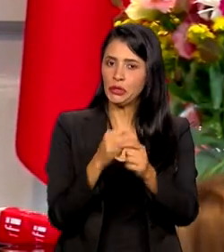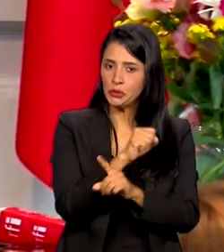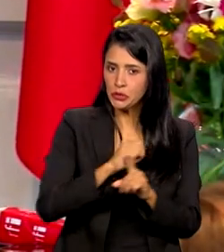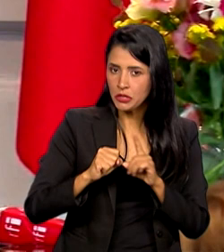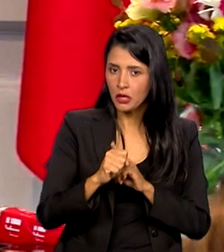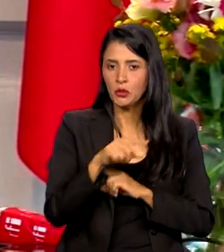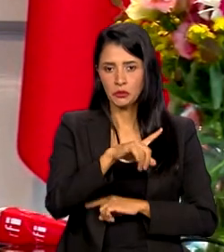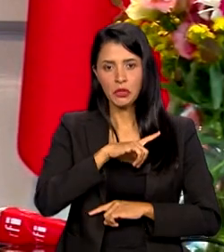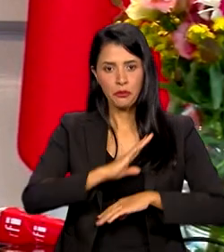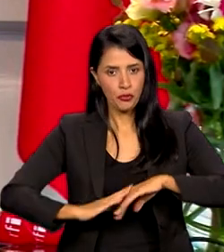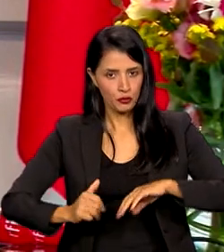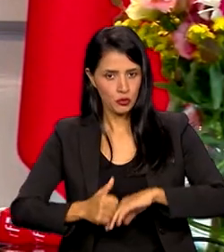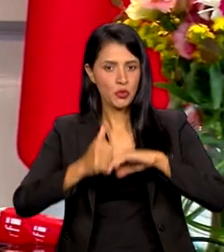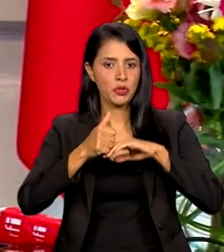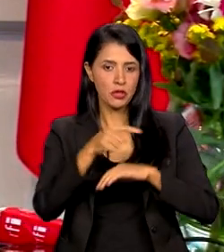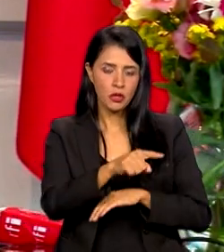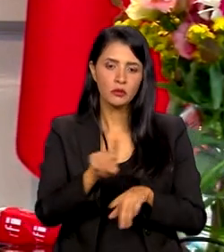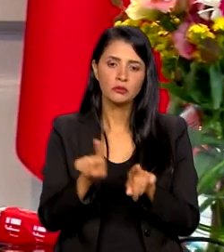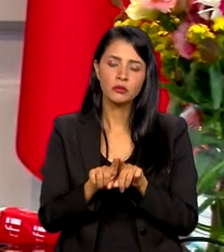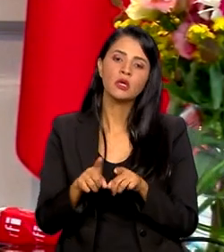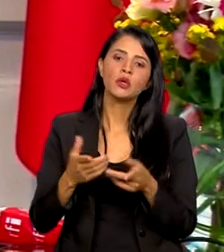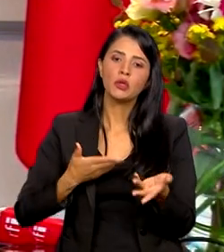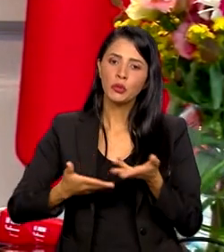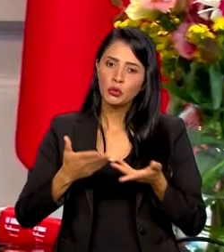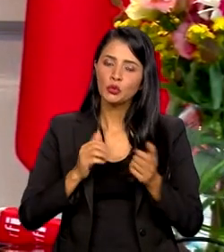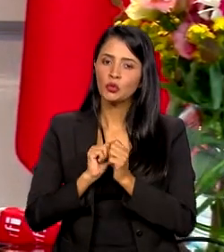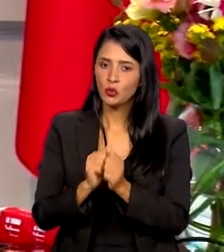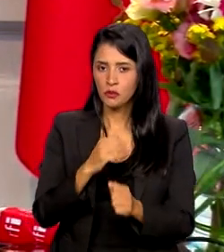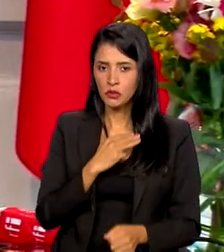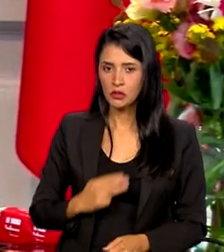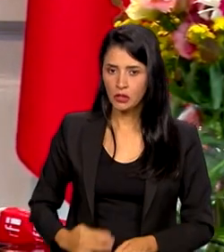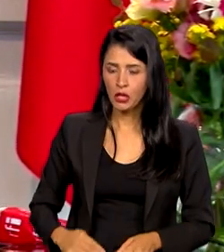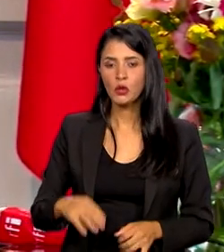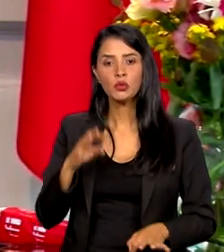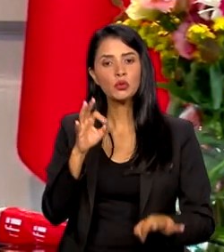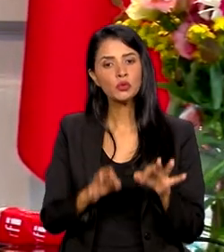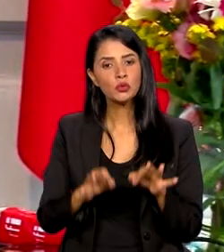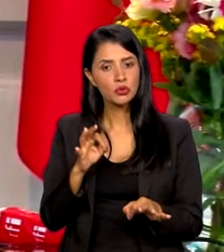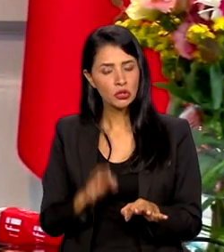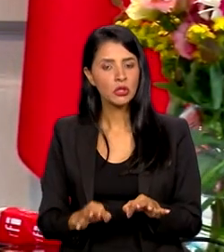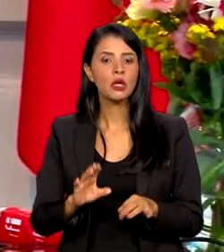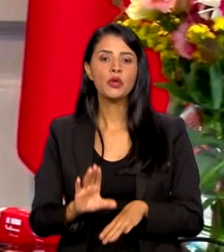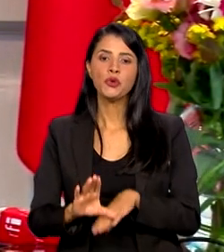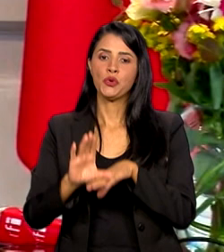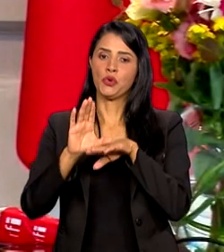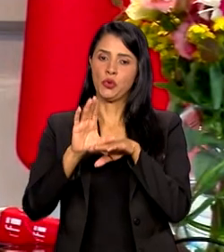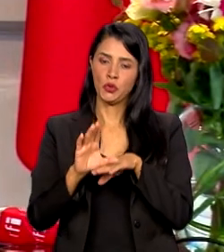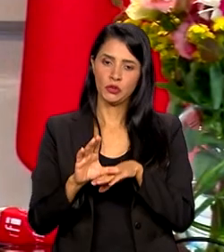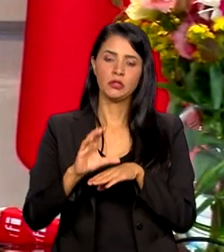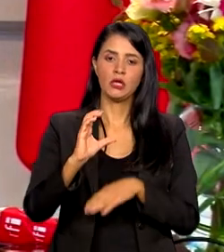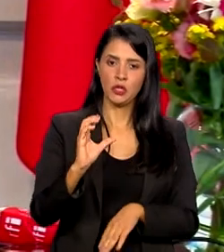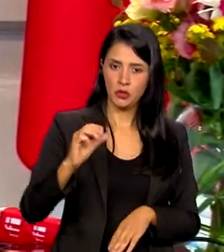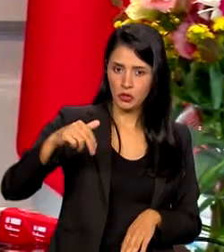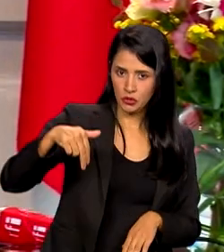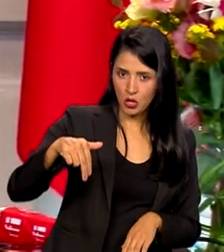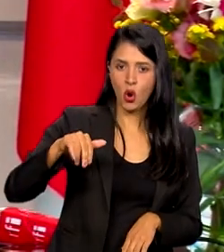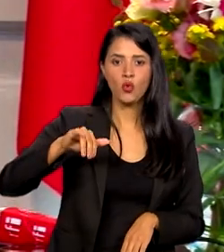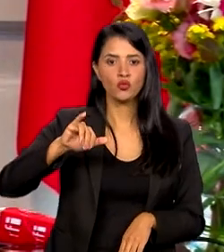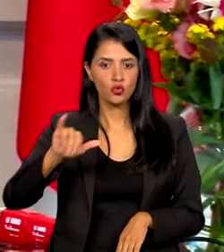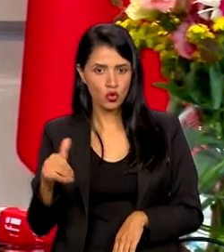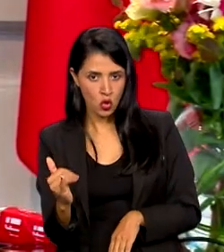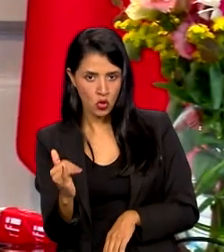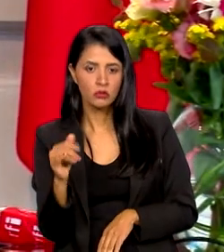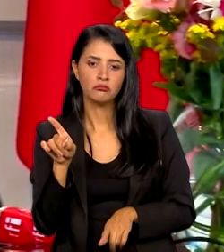Um trabalho também com o Ministério da Justiça e o Conselho Nacional de Justiça em relação à